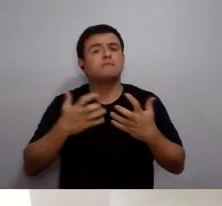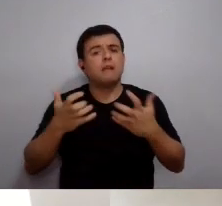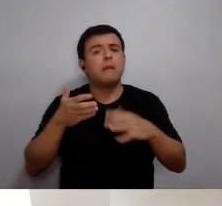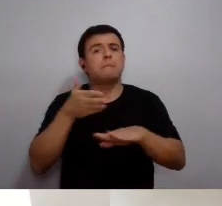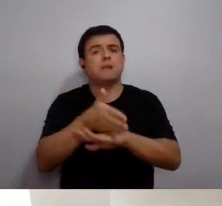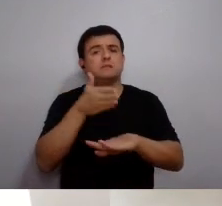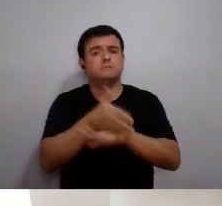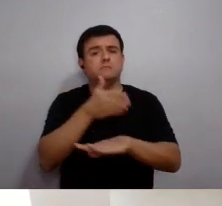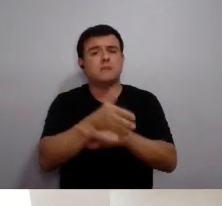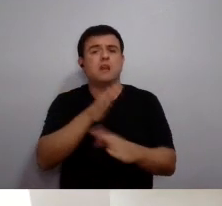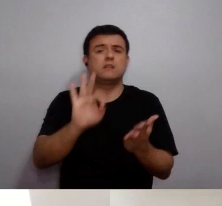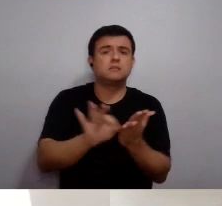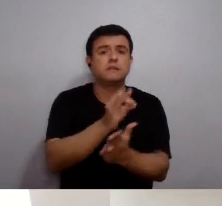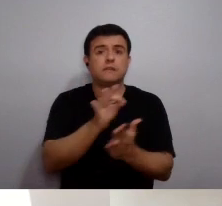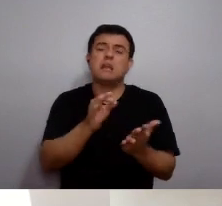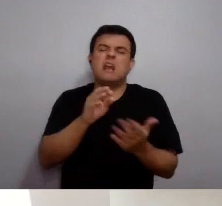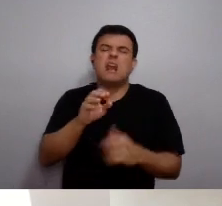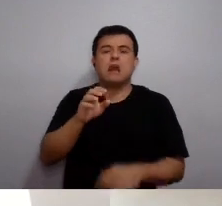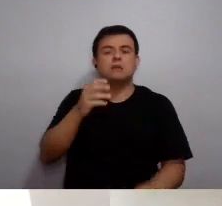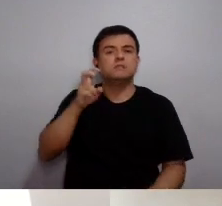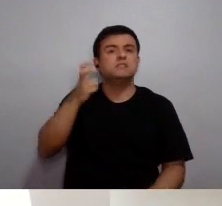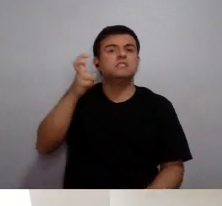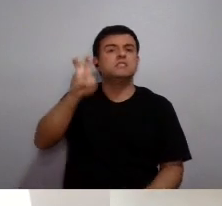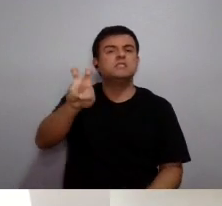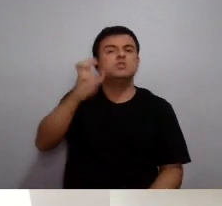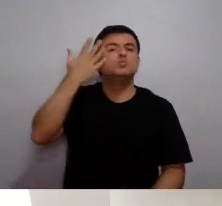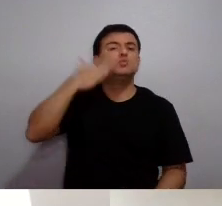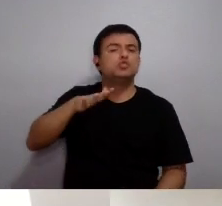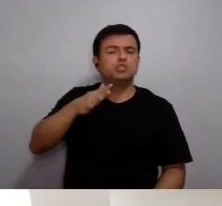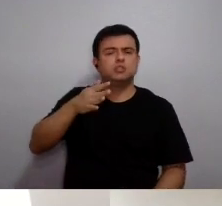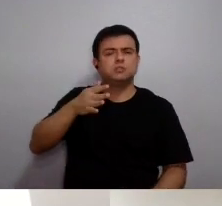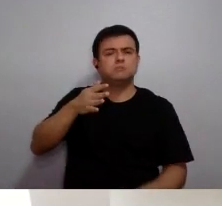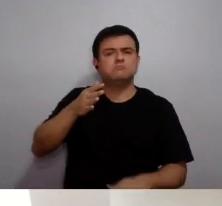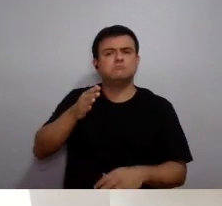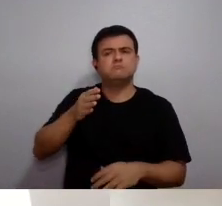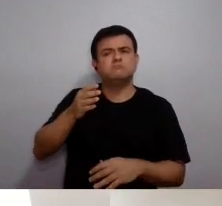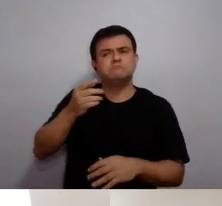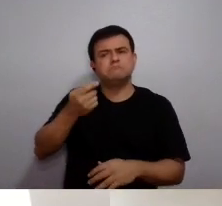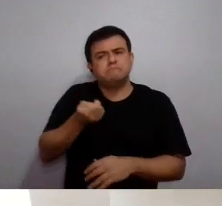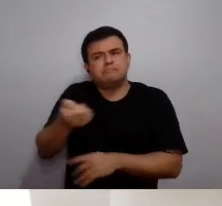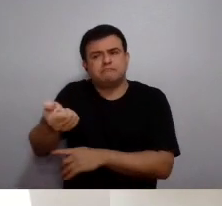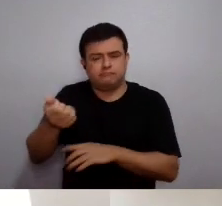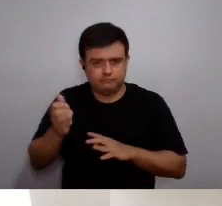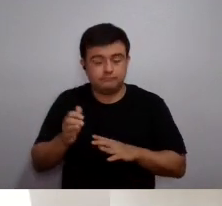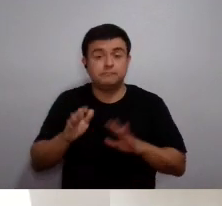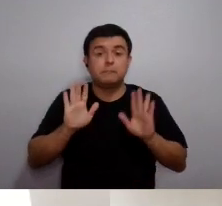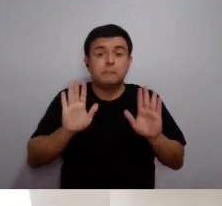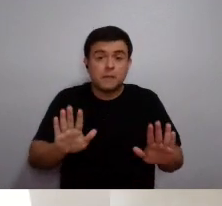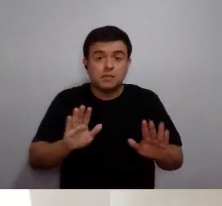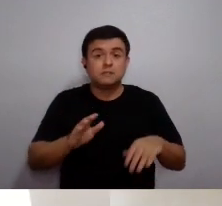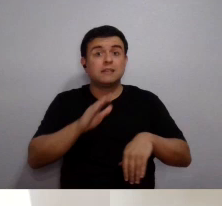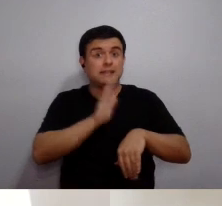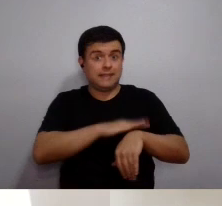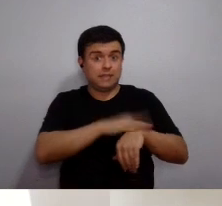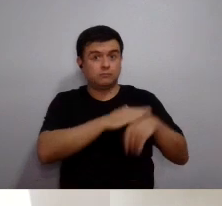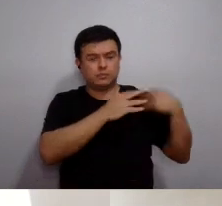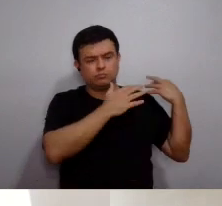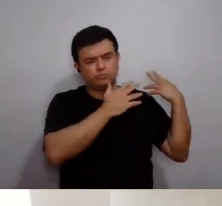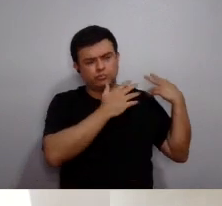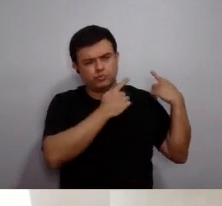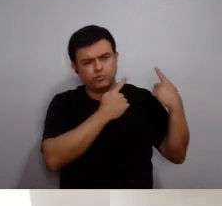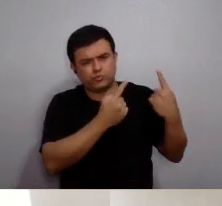melhor e teve vontade de se inscrever. Então, meio tempo,